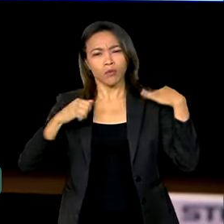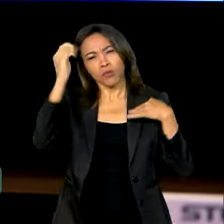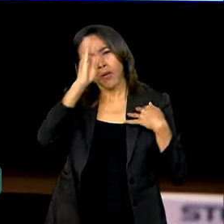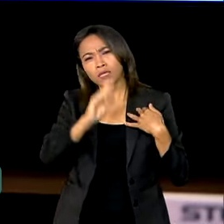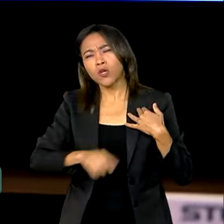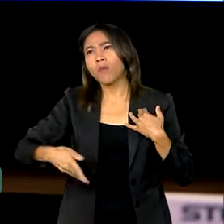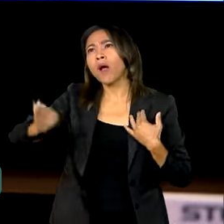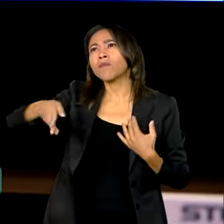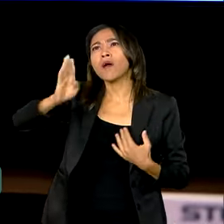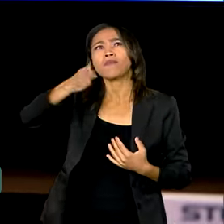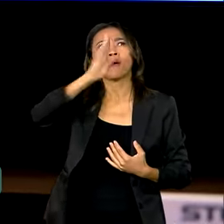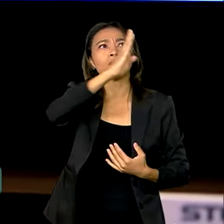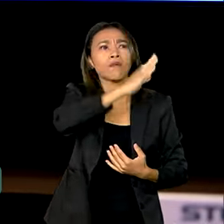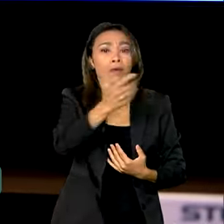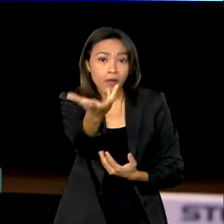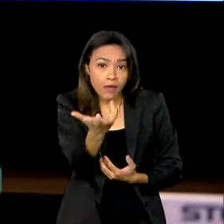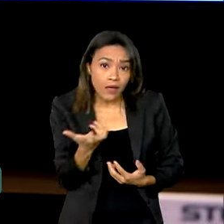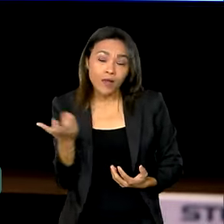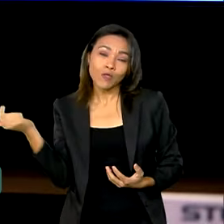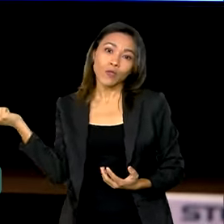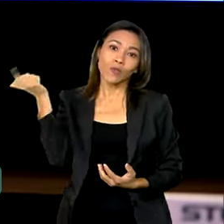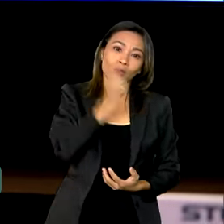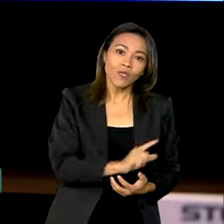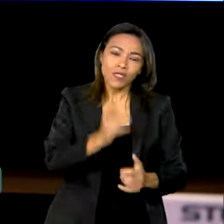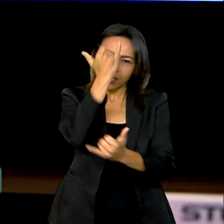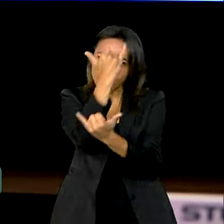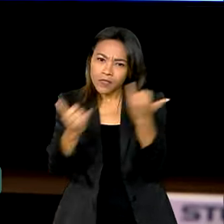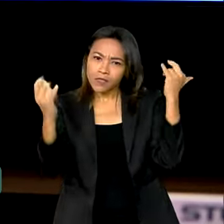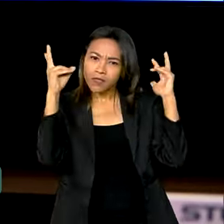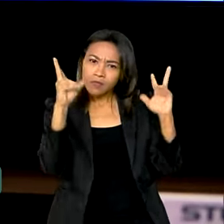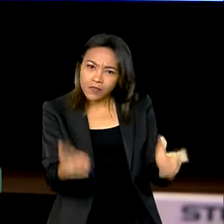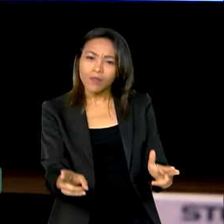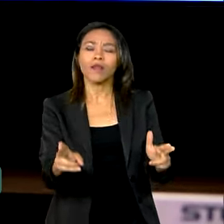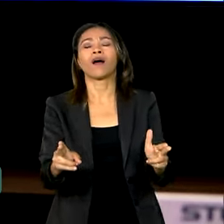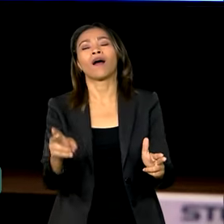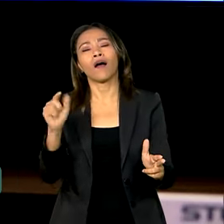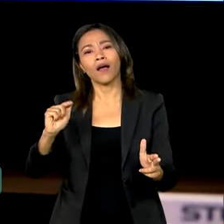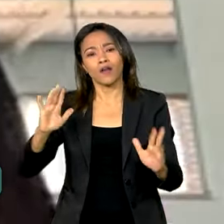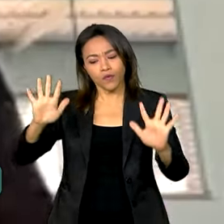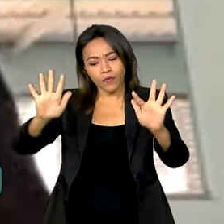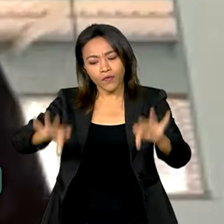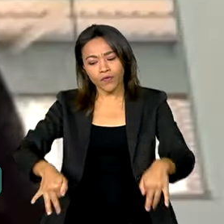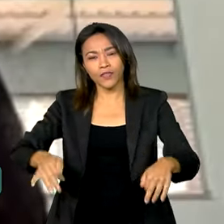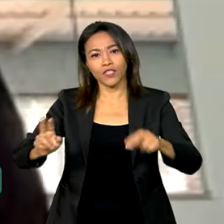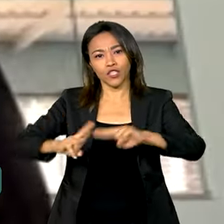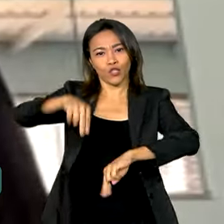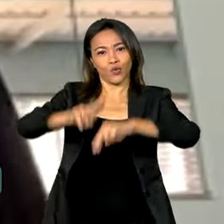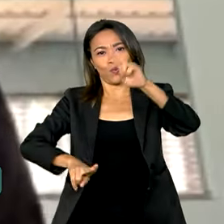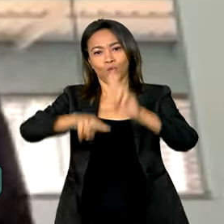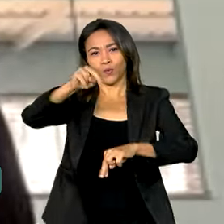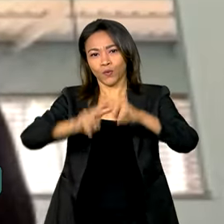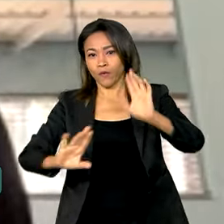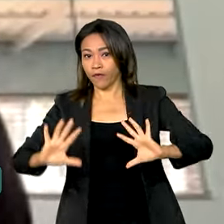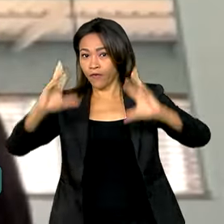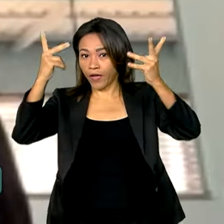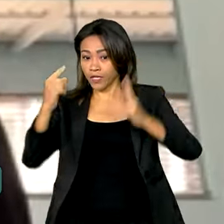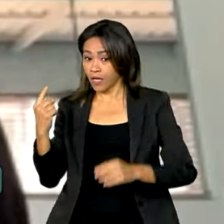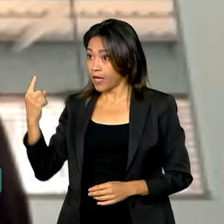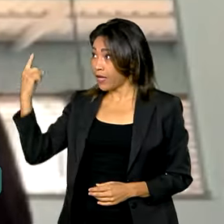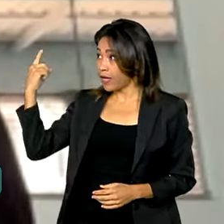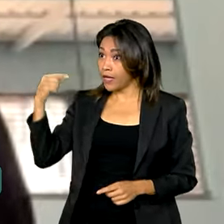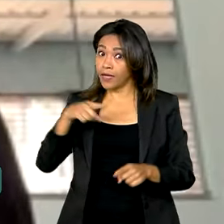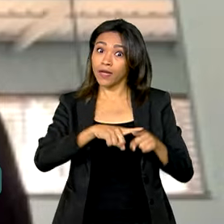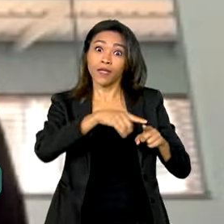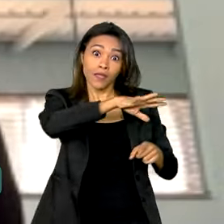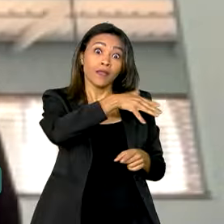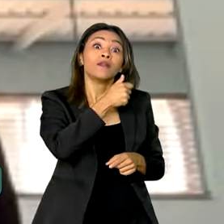viajando pelo Brasil. E nós queremos chegar em uma marca parecida ao fim desse São João. A família do Everaldo foi do Acre